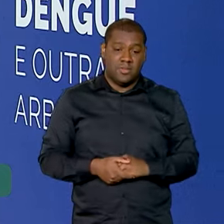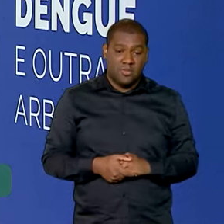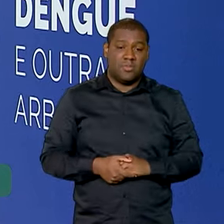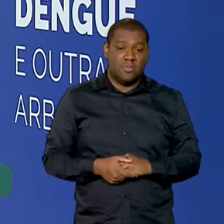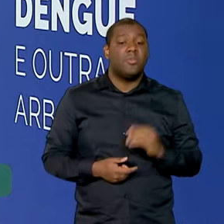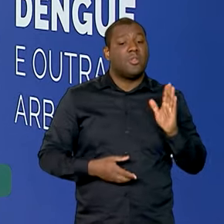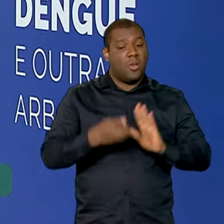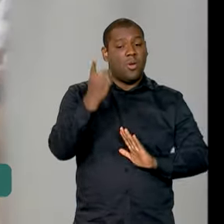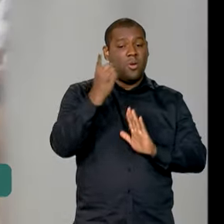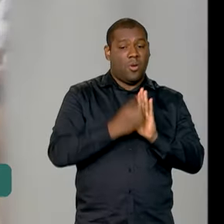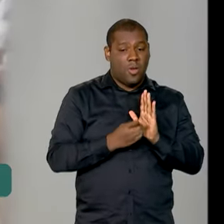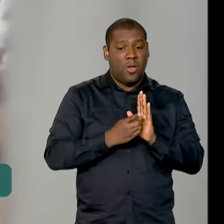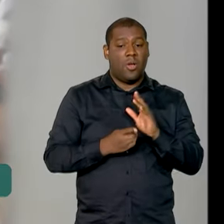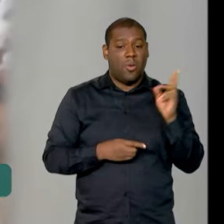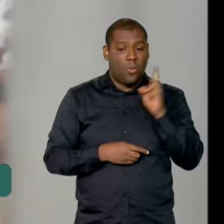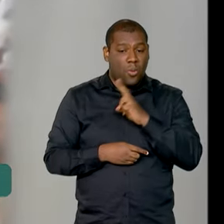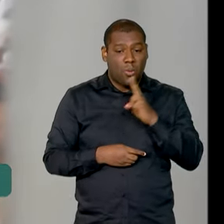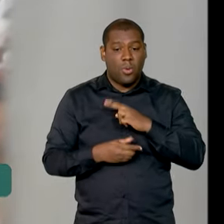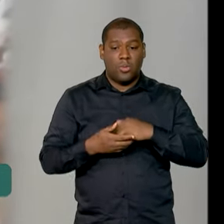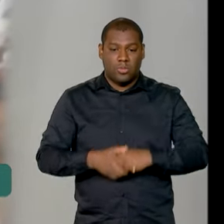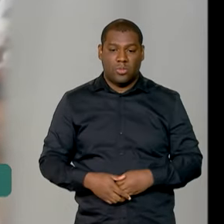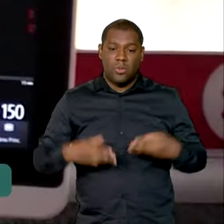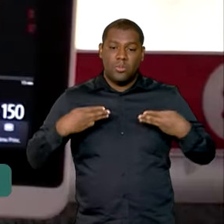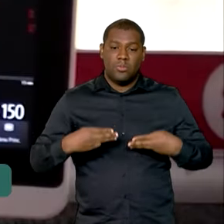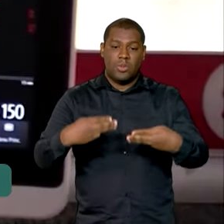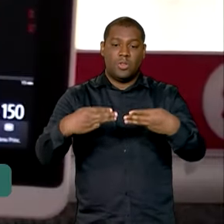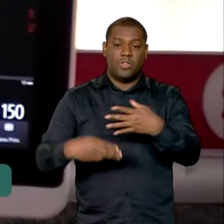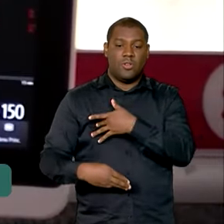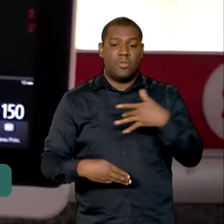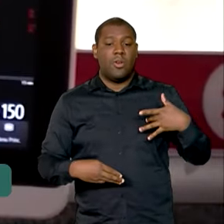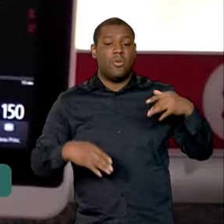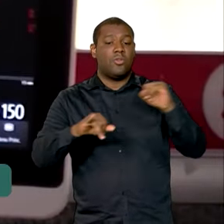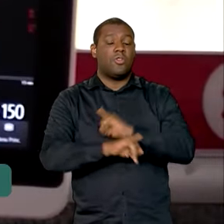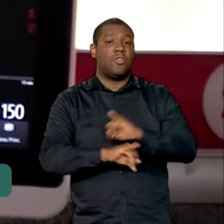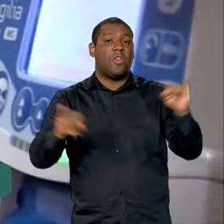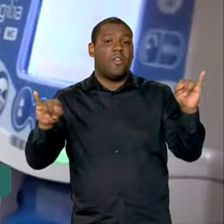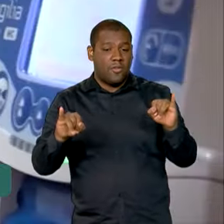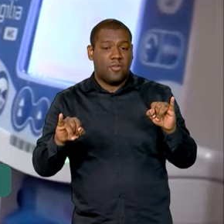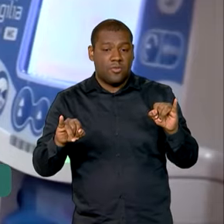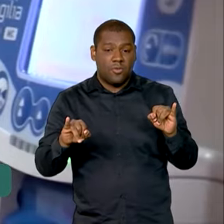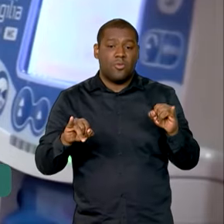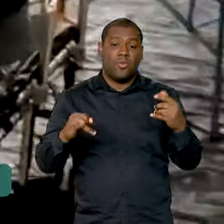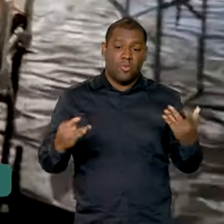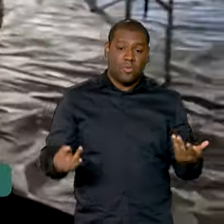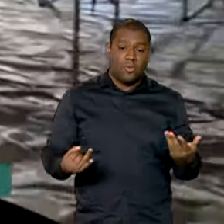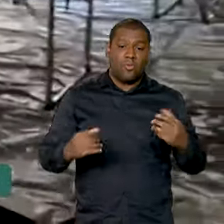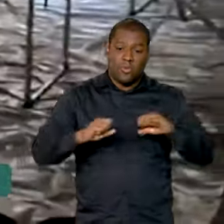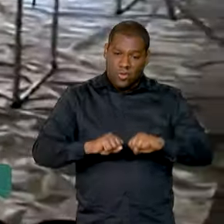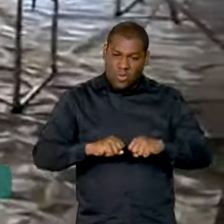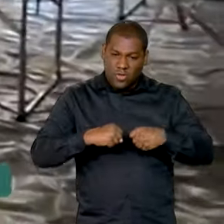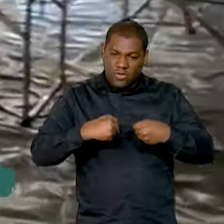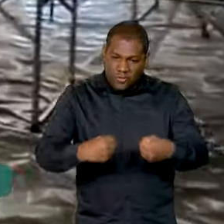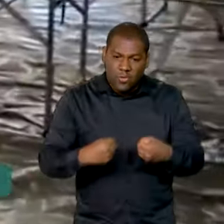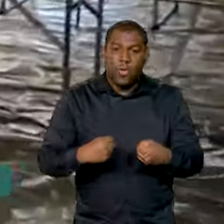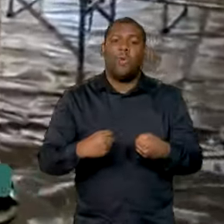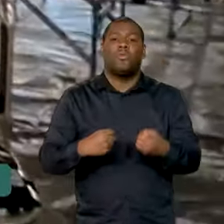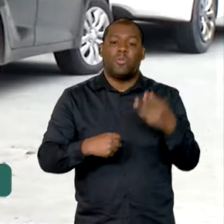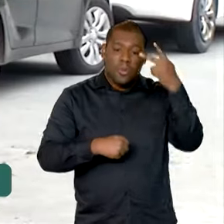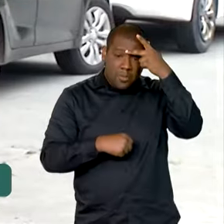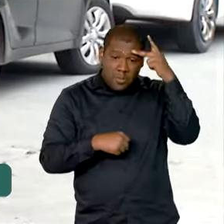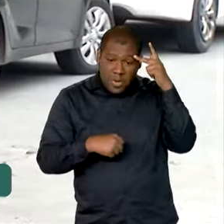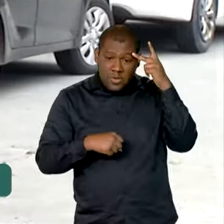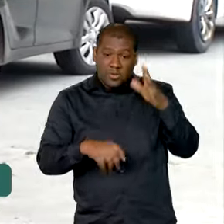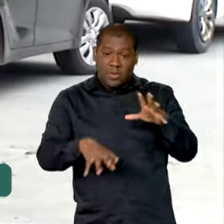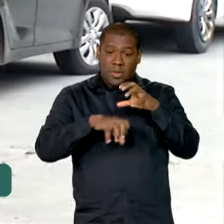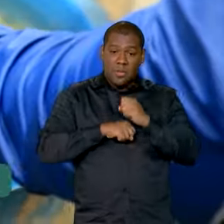decreto de emergência. O Ministério da Saúde destacou os esforços da pasta na busca da redução das mortes por dengue e outras